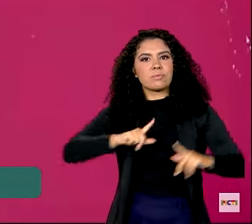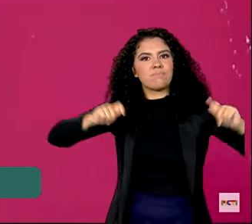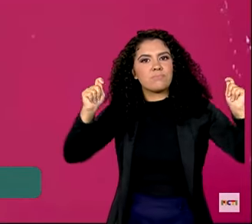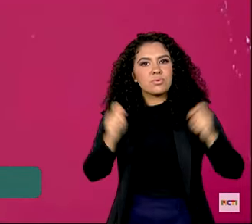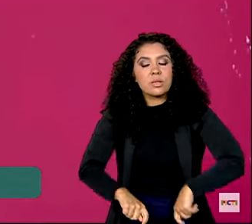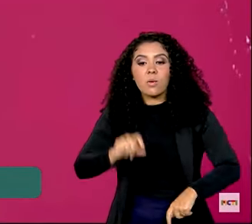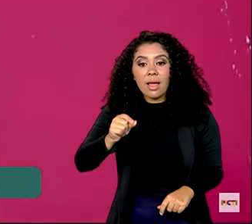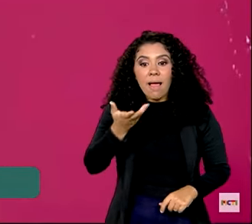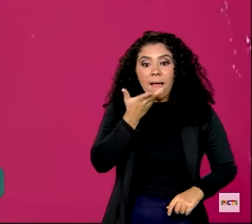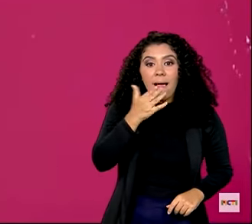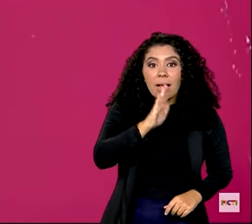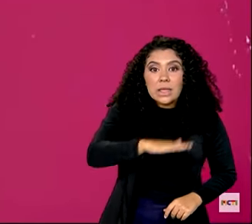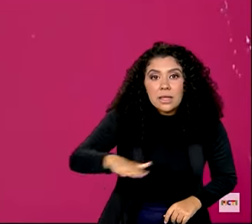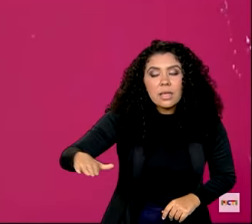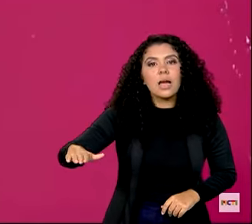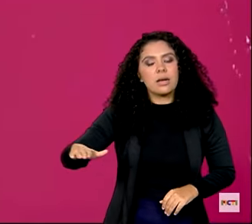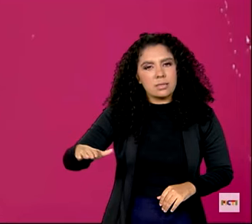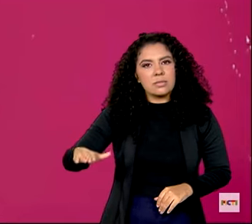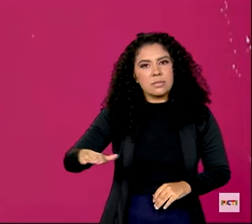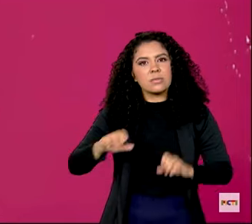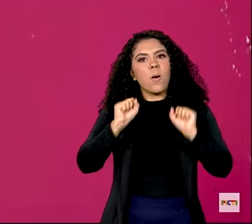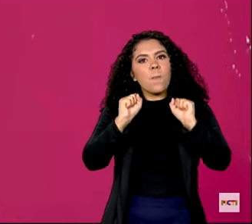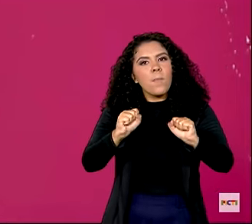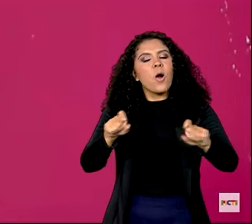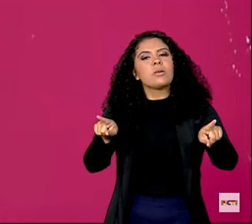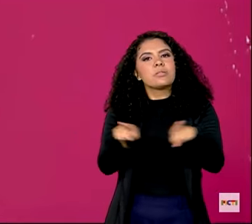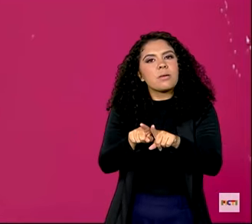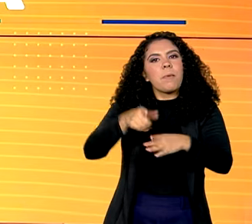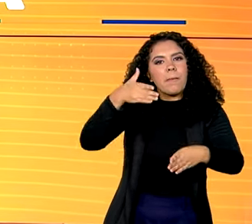crianças também pudessem estar envolvidas.